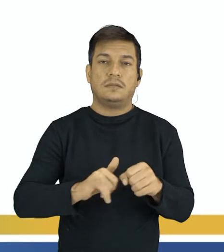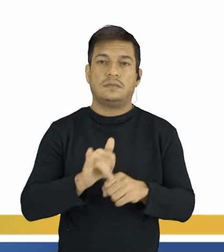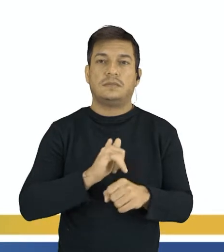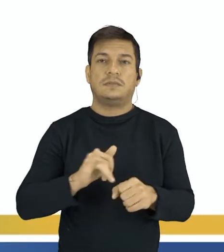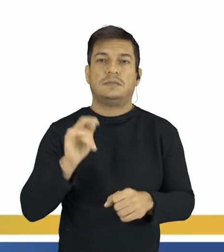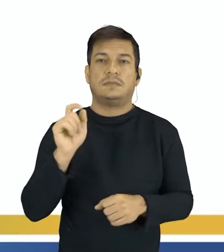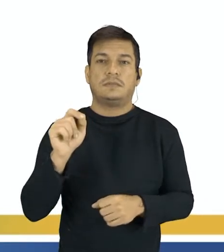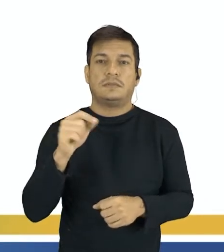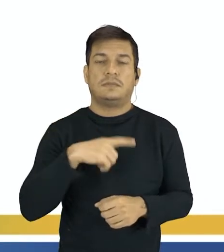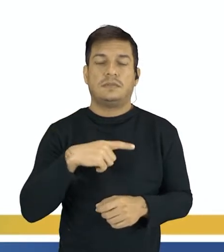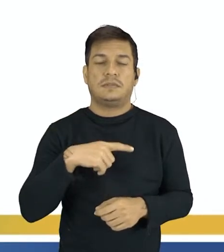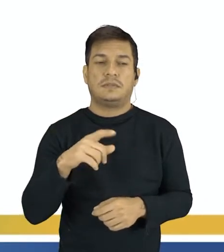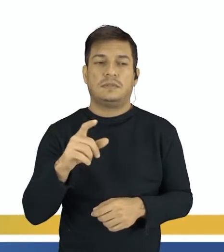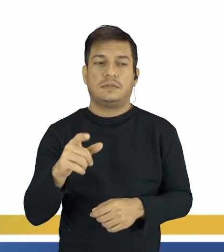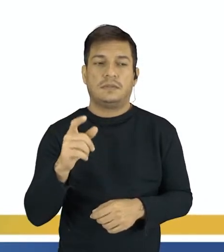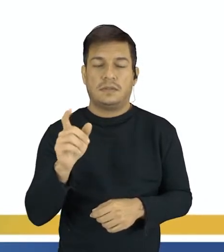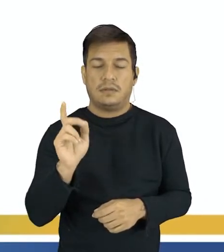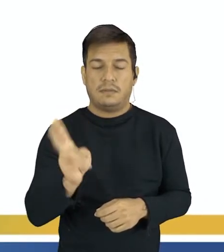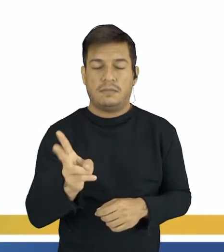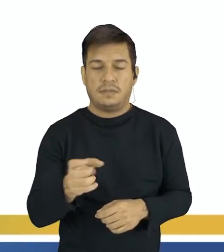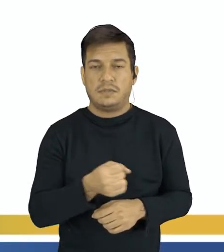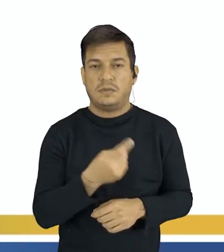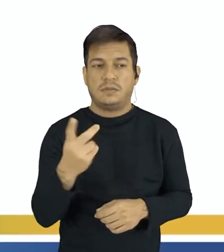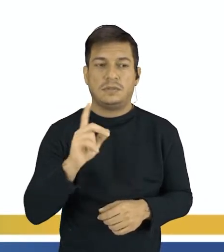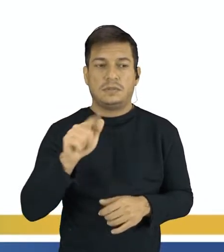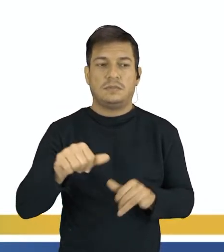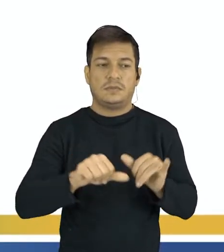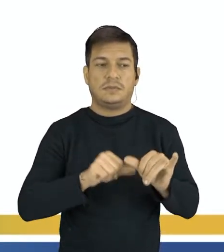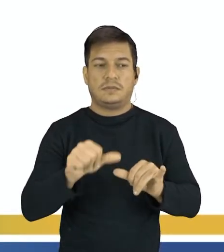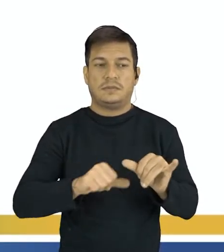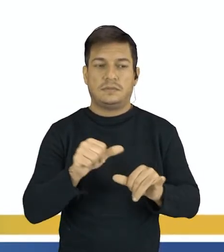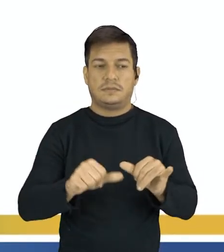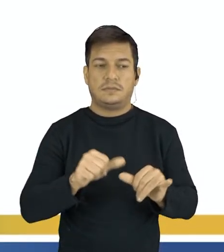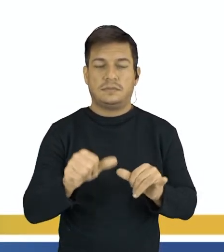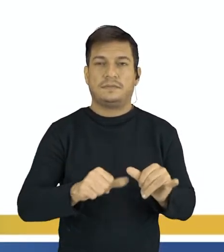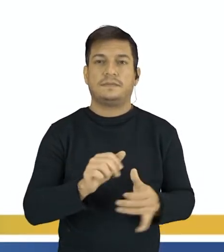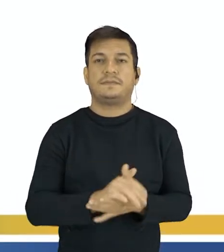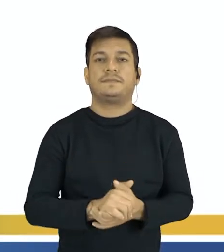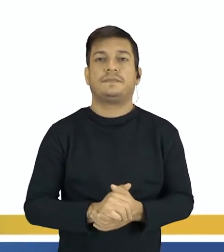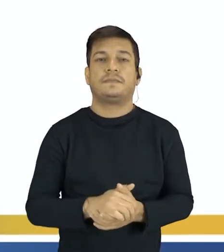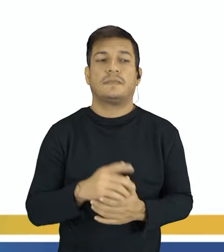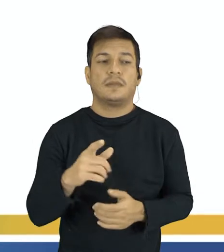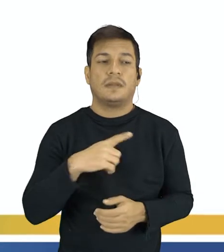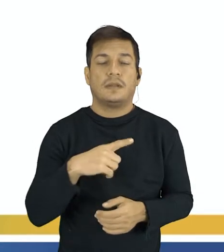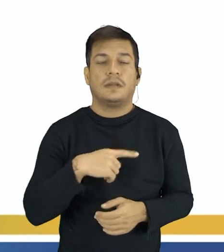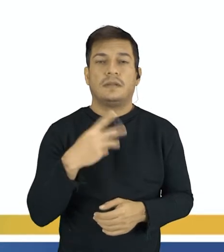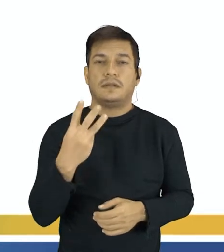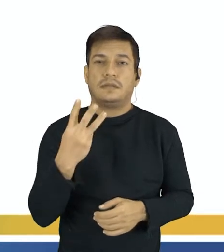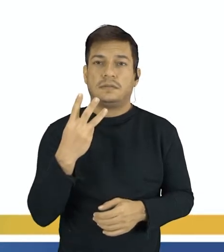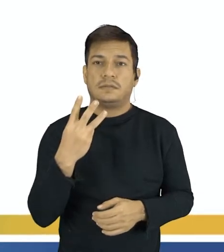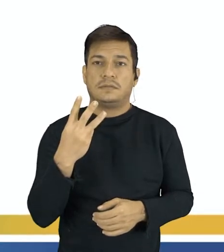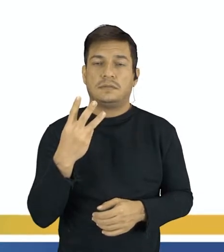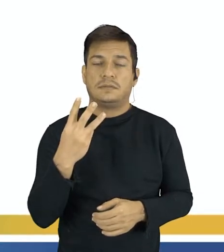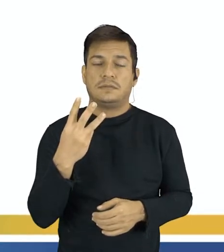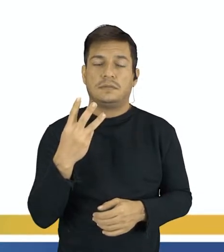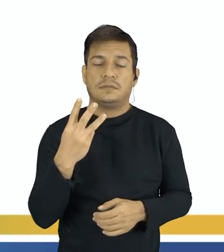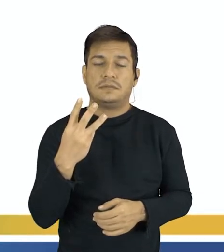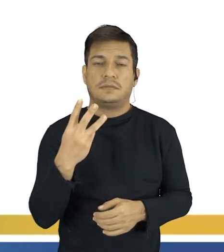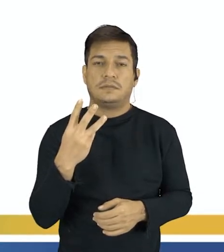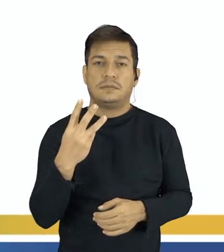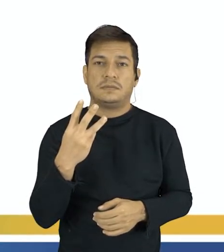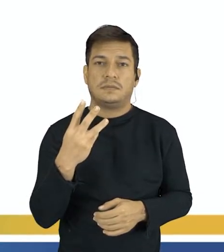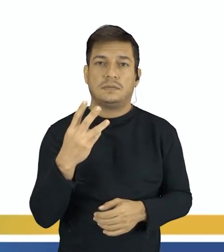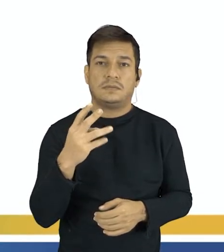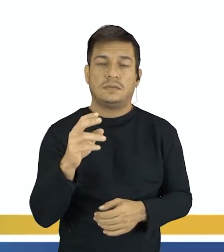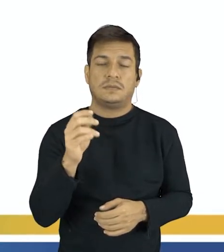tem que ser a mesma quantidade após a reação química nos produtos. Então, a gente tem três pontos que nós seguimos para